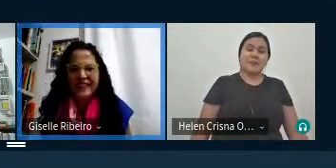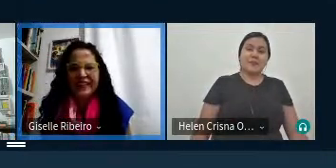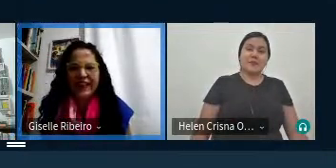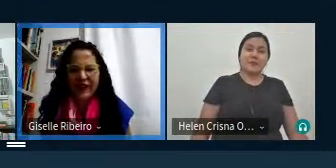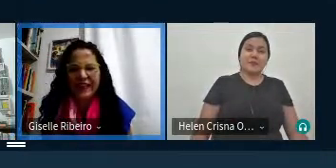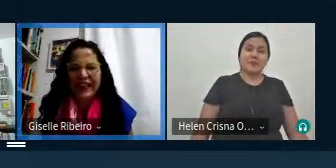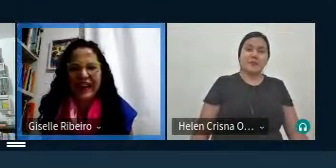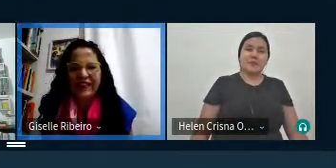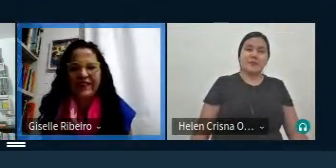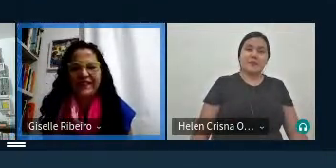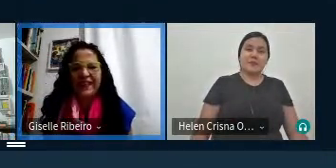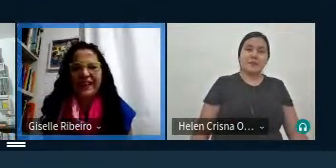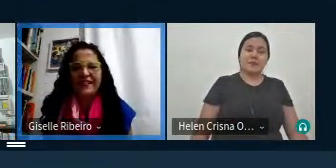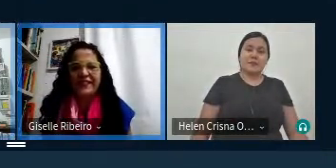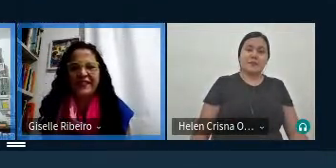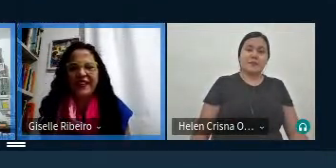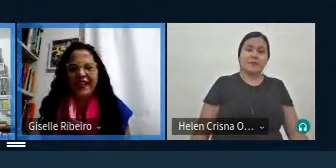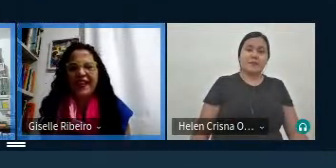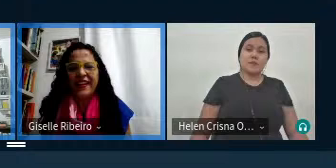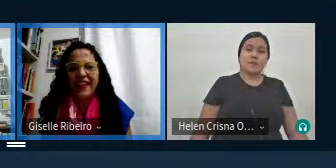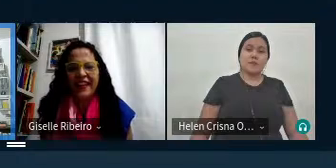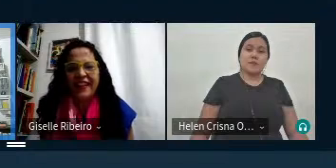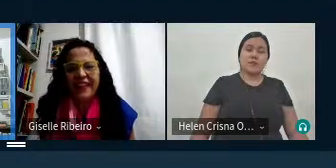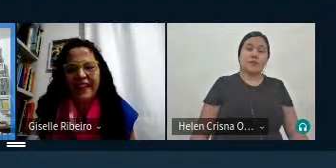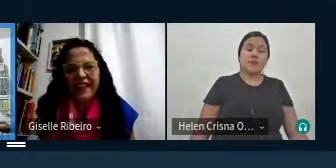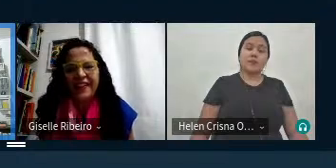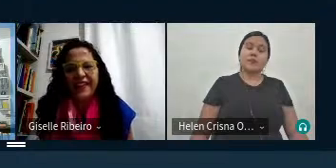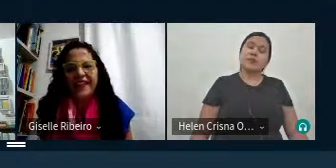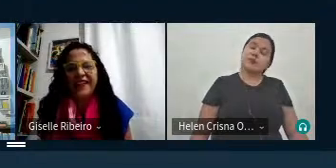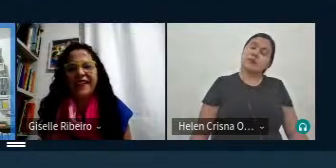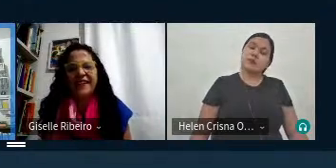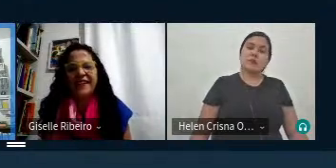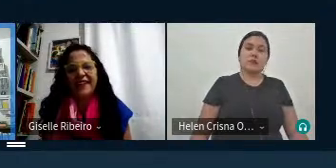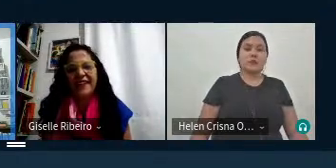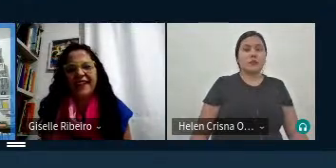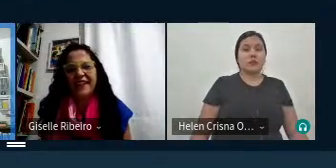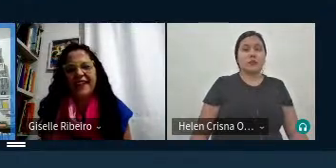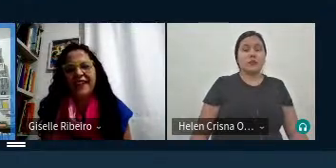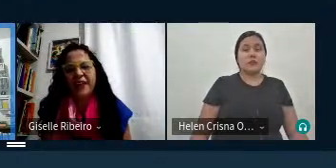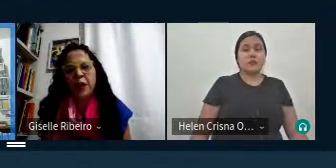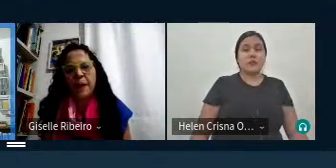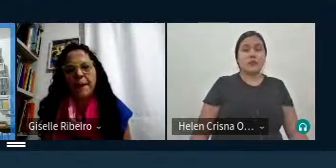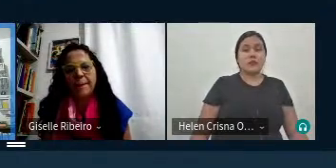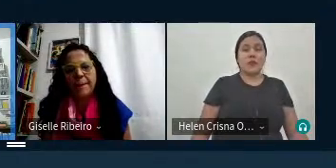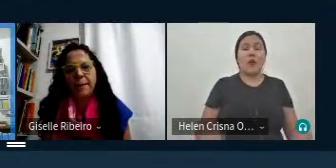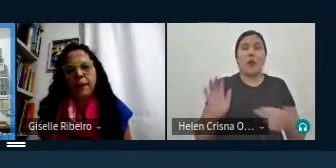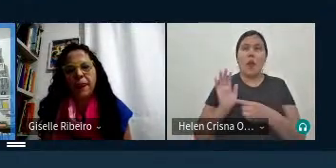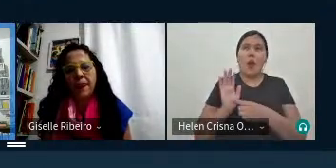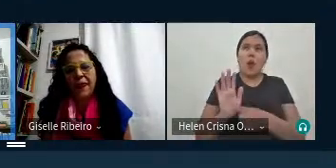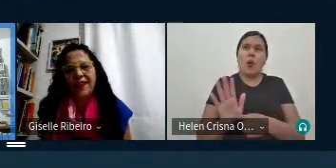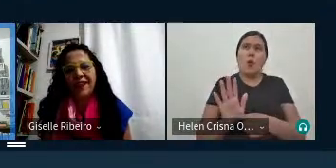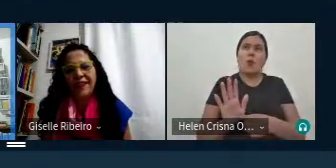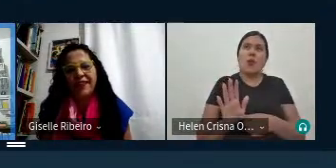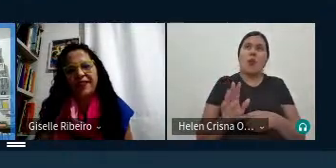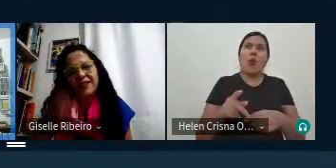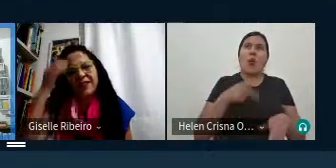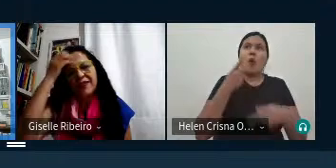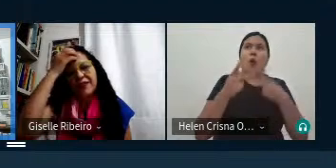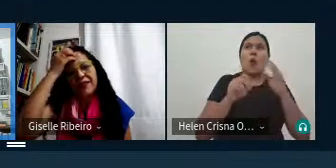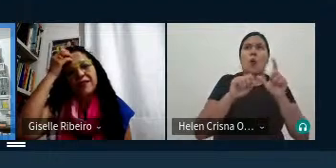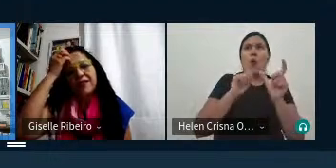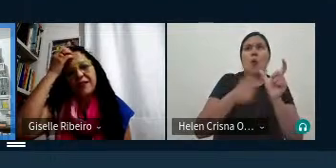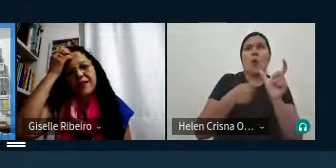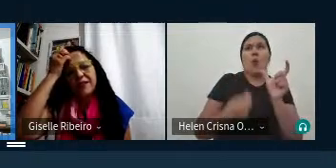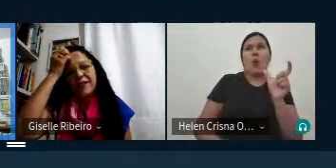você ia comentar Cássio não quando você apresenta na sua fala o glossário